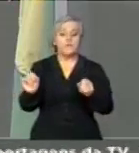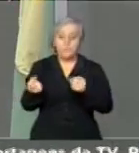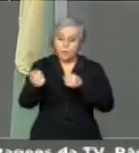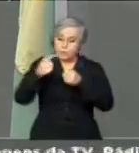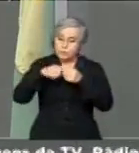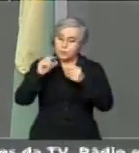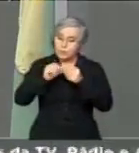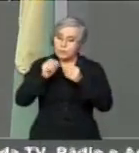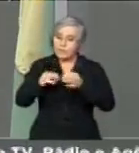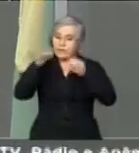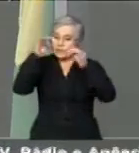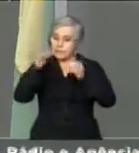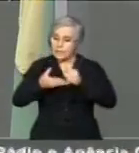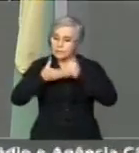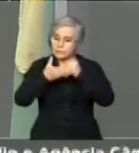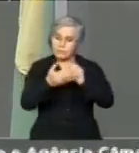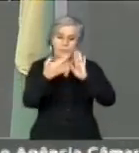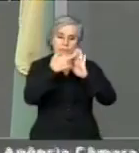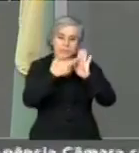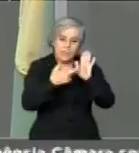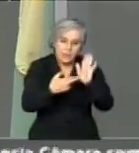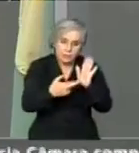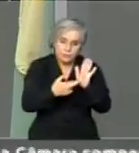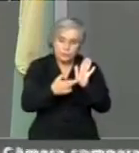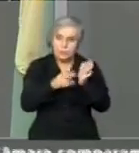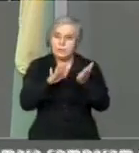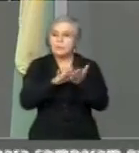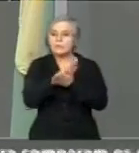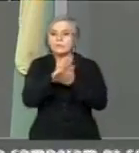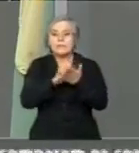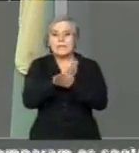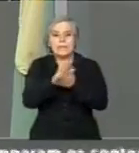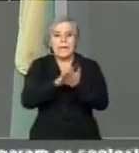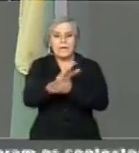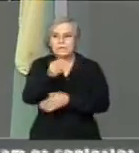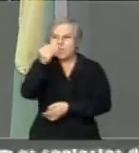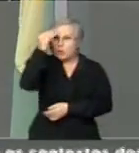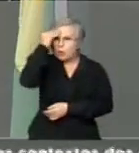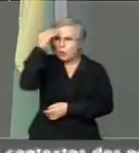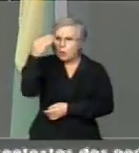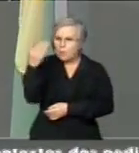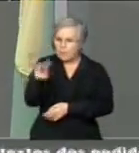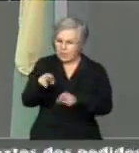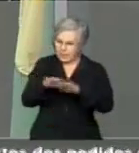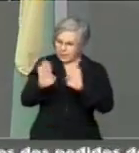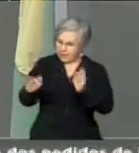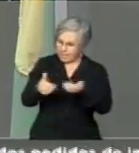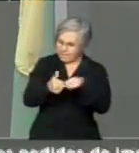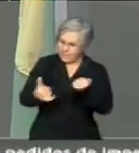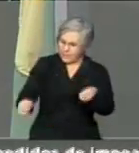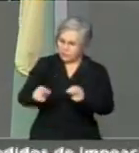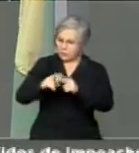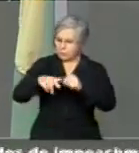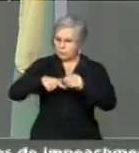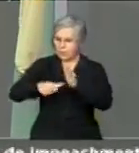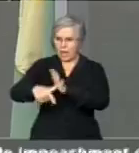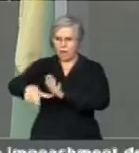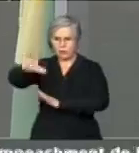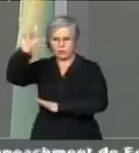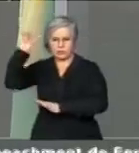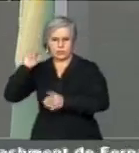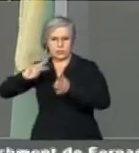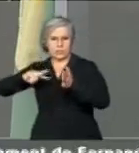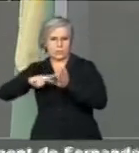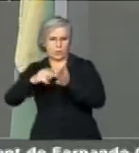regimental. Não tem culpa nenhuma a mesa porque havia uma interpretação de